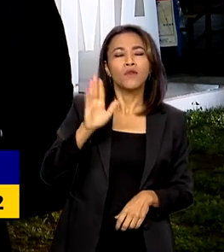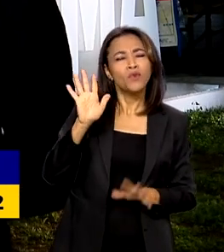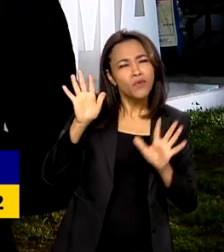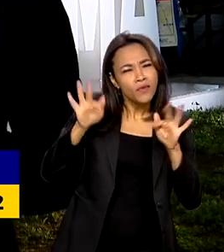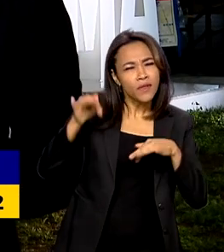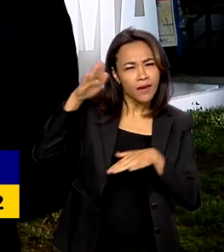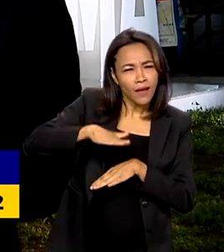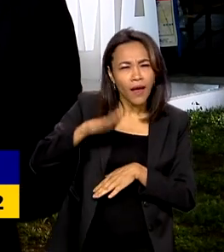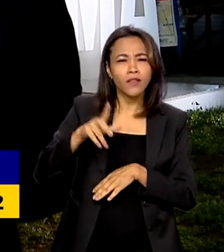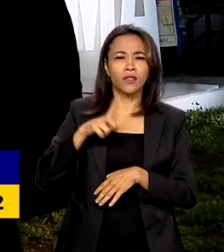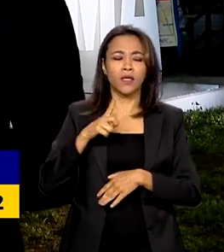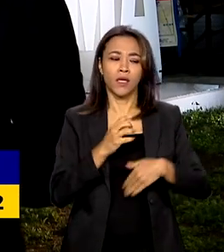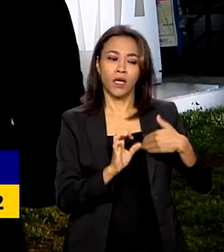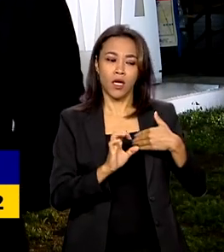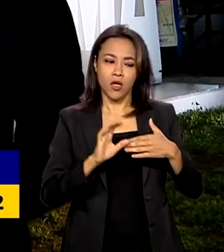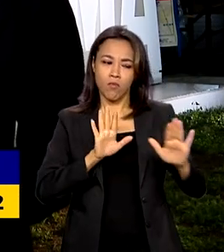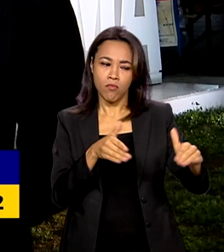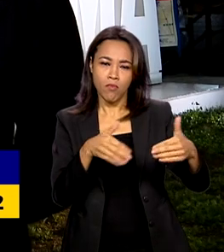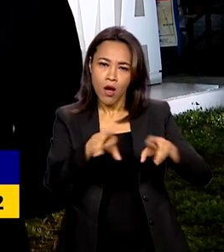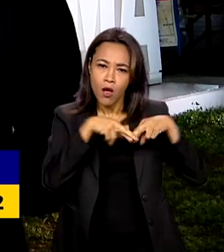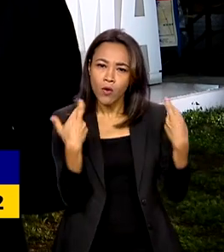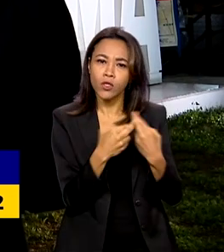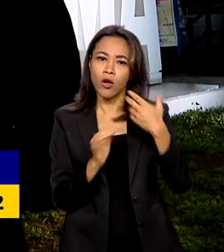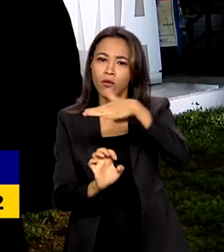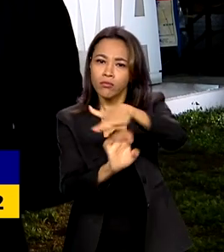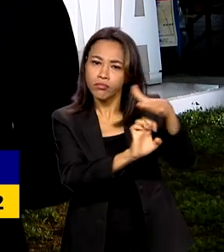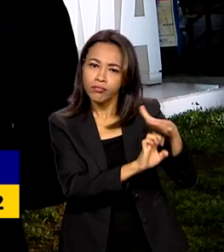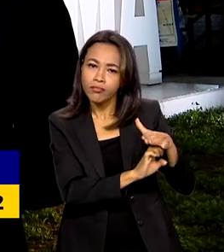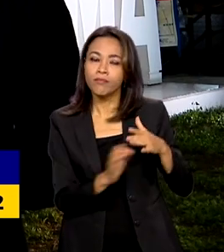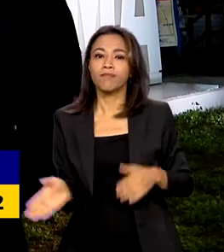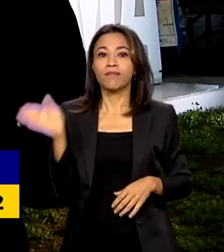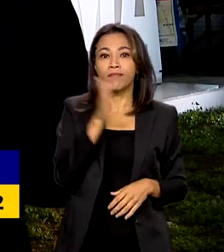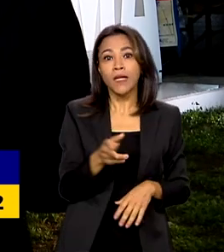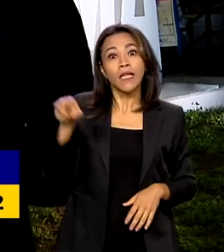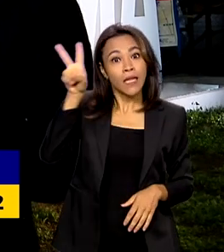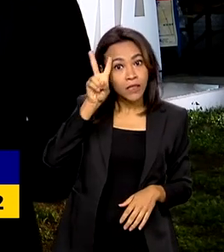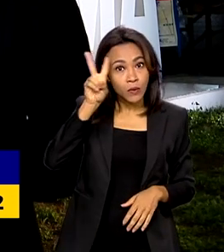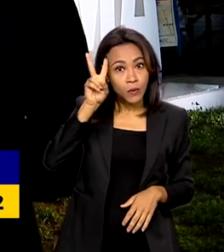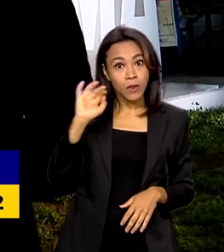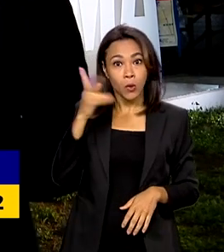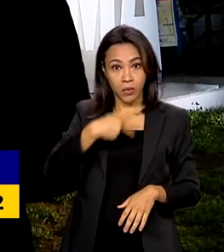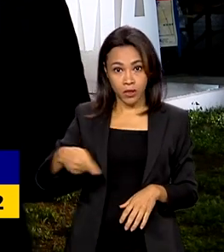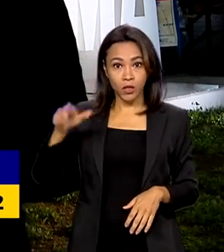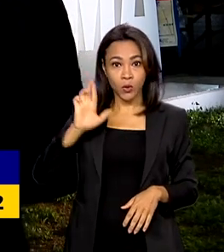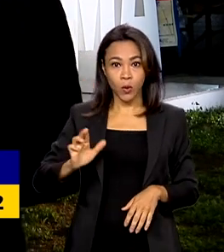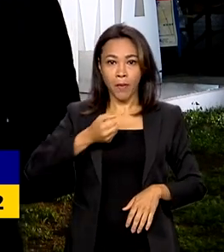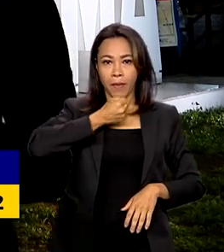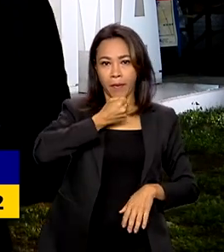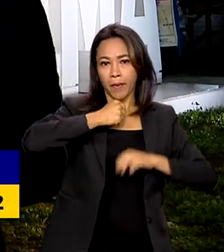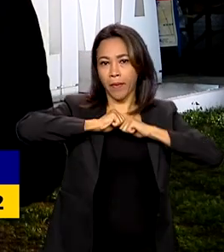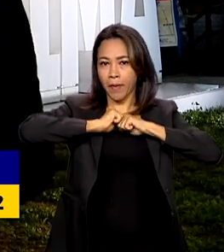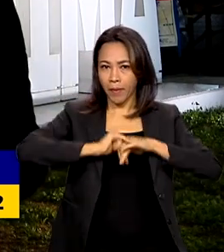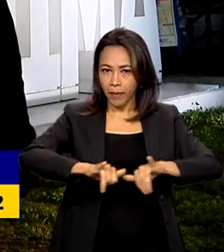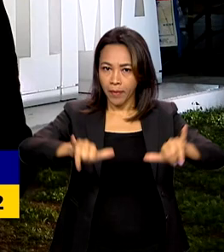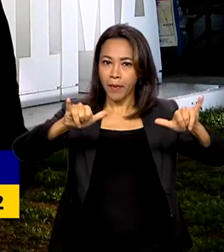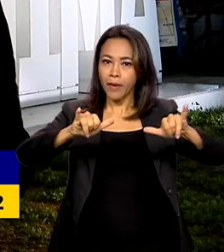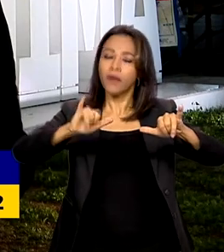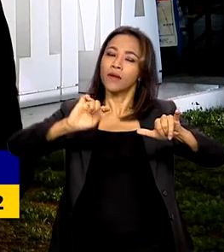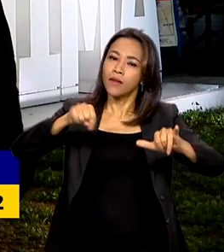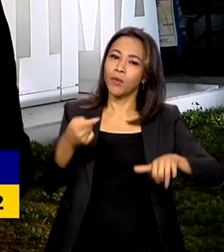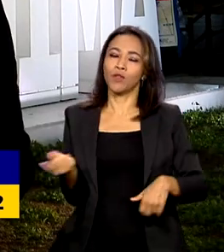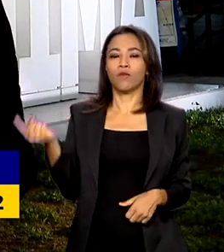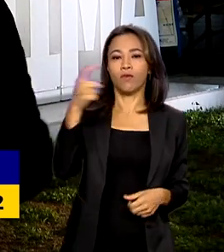empresários japoneses. Por fim, na segunda-feira, o presidente Lula dará uma entrevista aos jornalistas e retornará